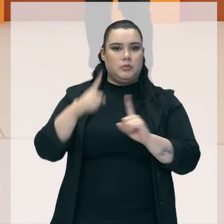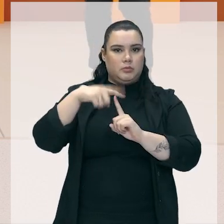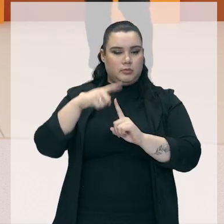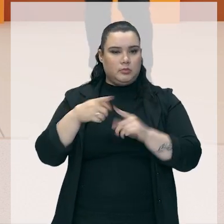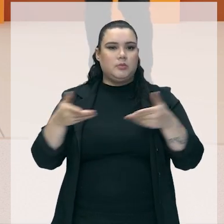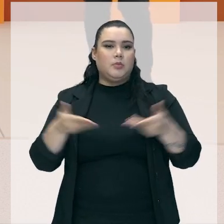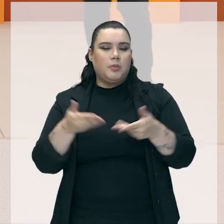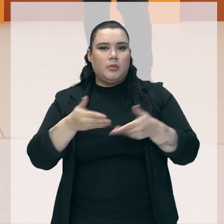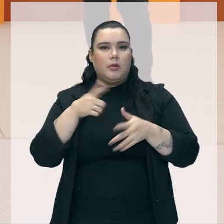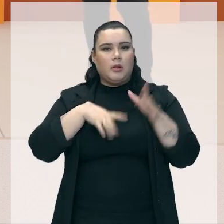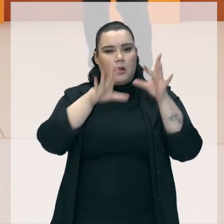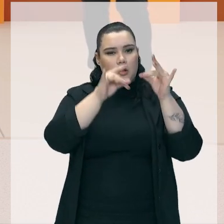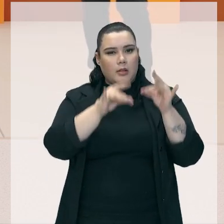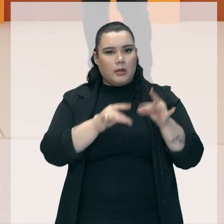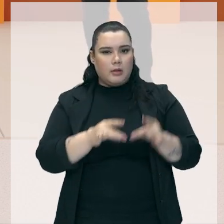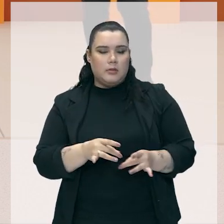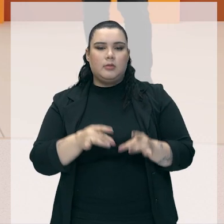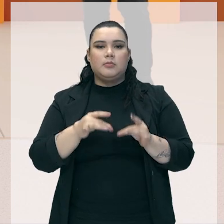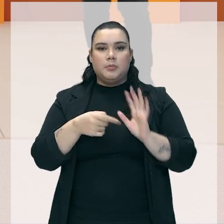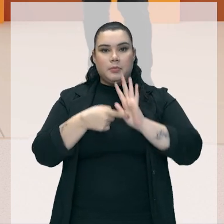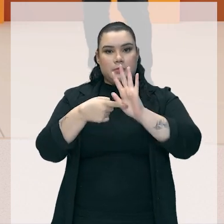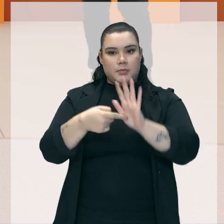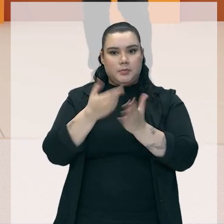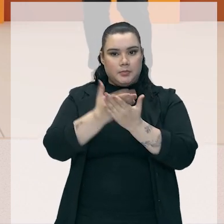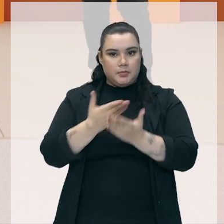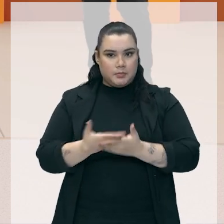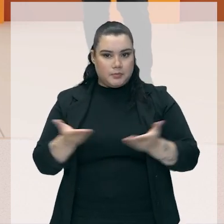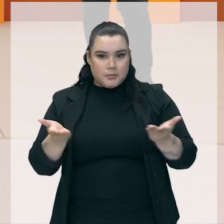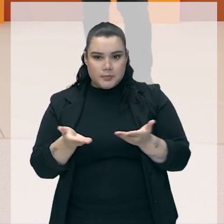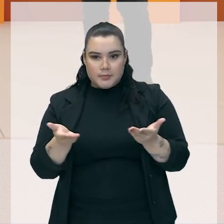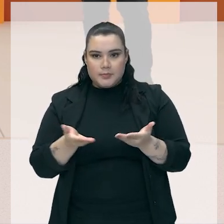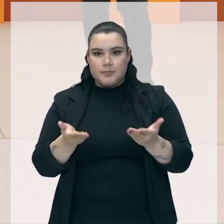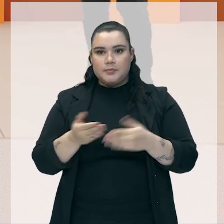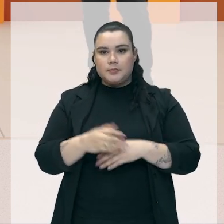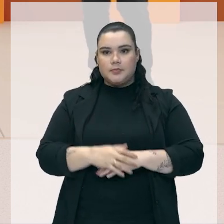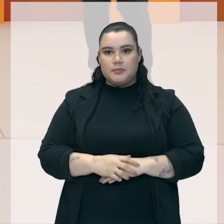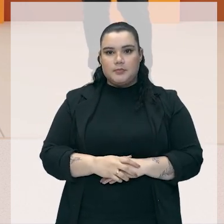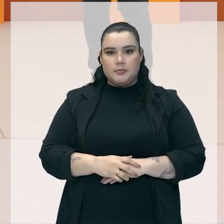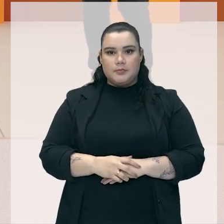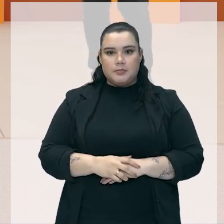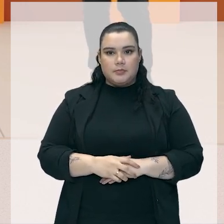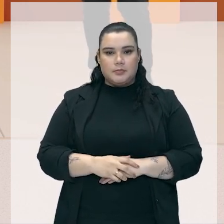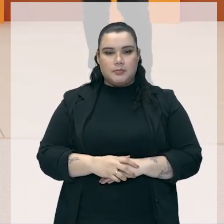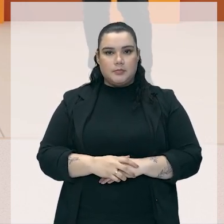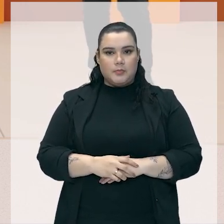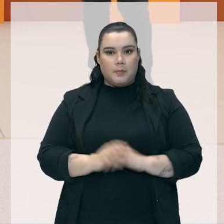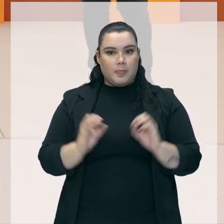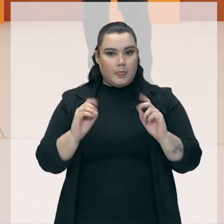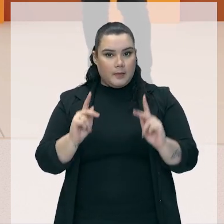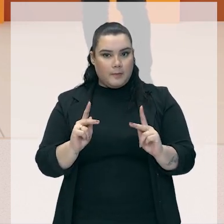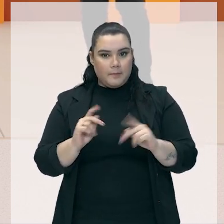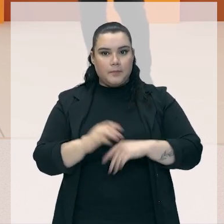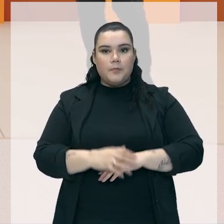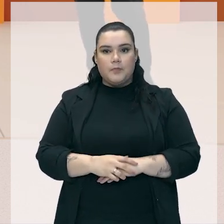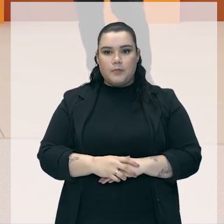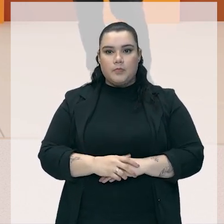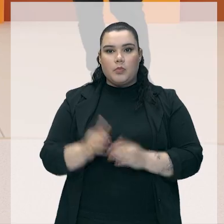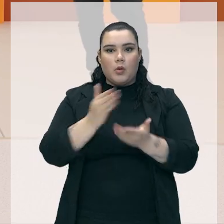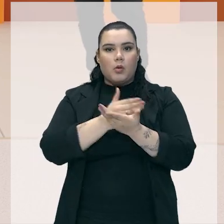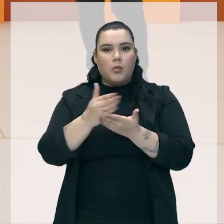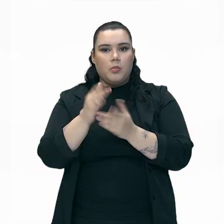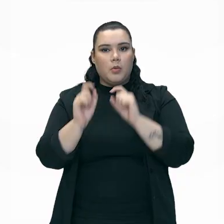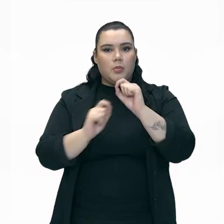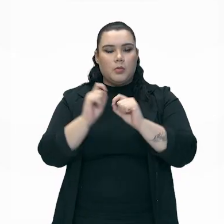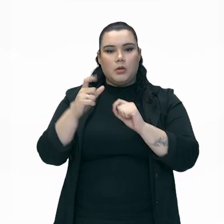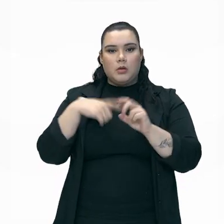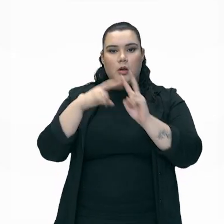vai dar uma pincelada sobre isso nessa nossa aula aqui dessa unidade 2. Tá bom, gente? Começando, a gente vai ver sobre